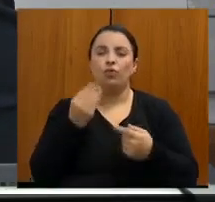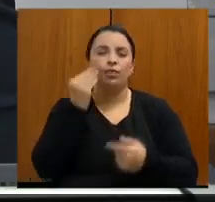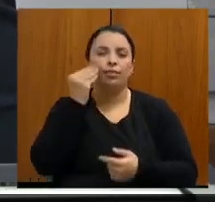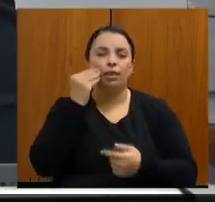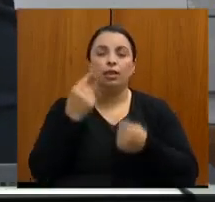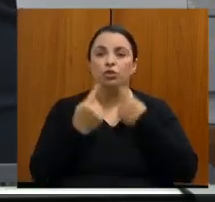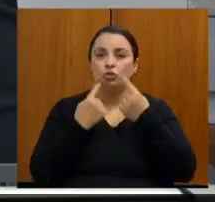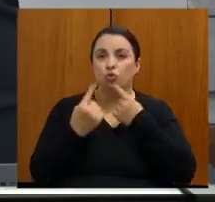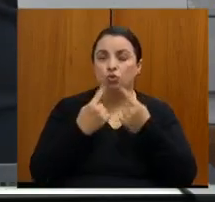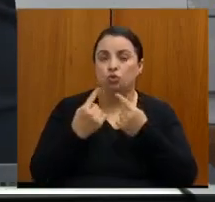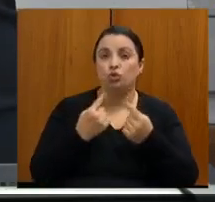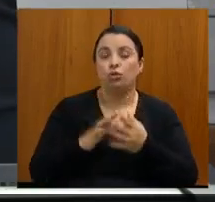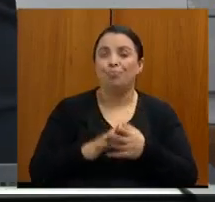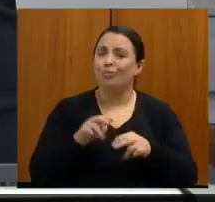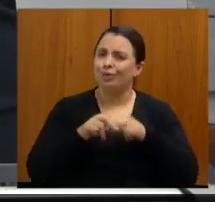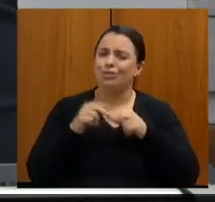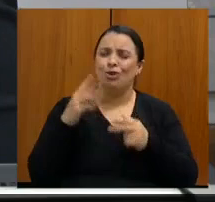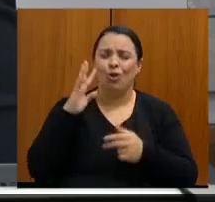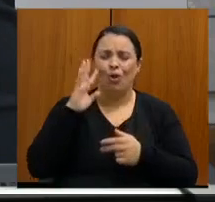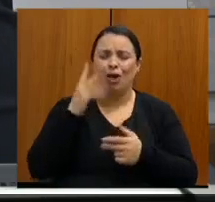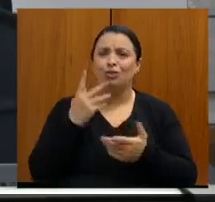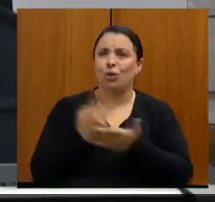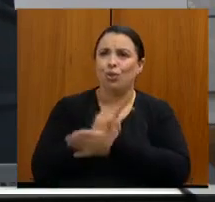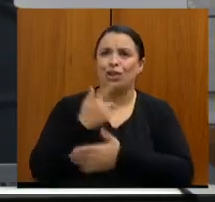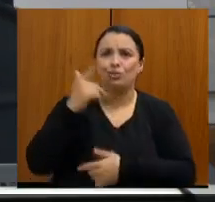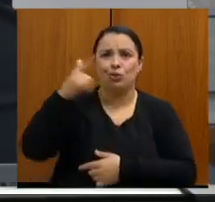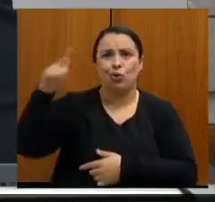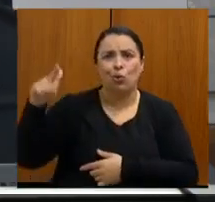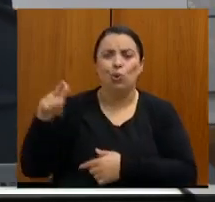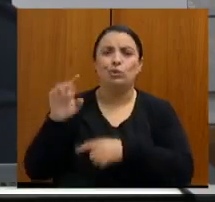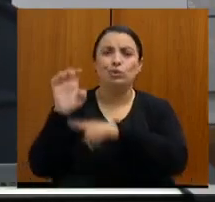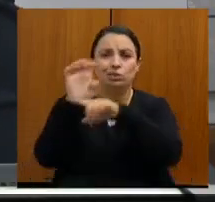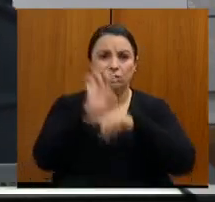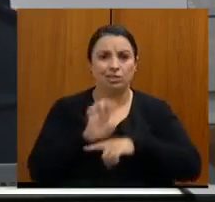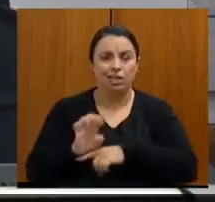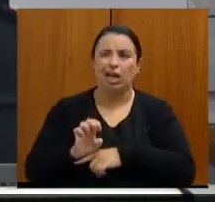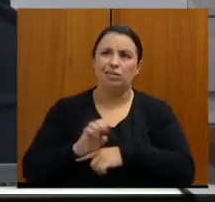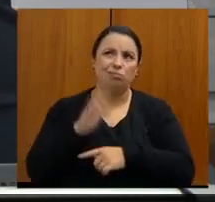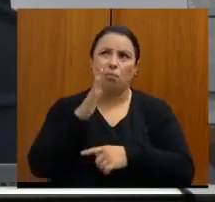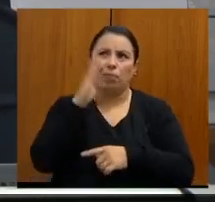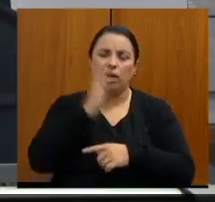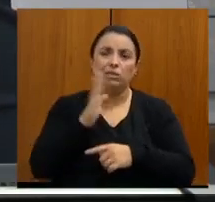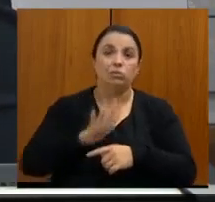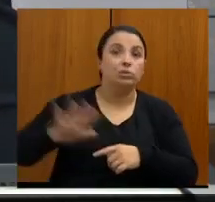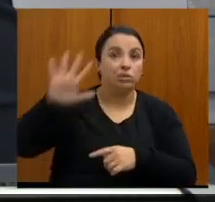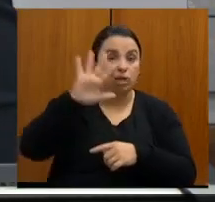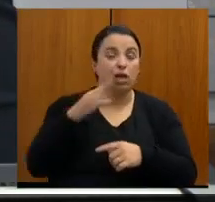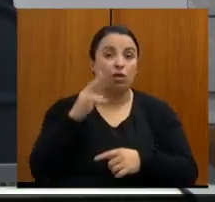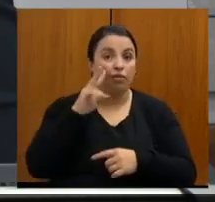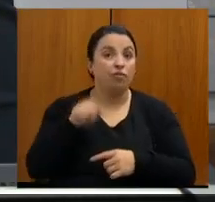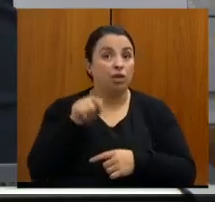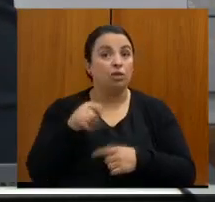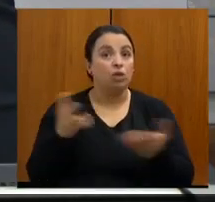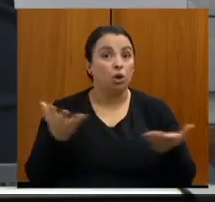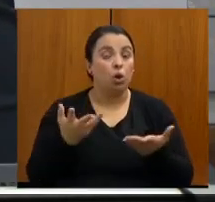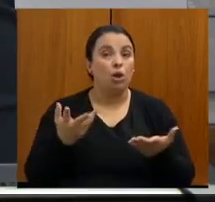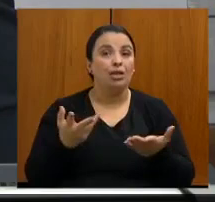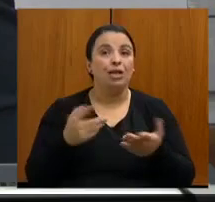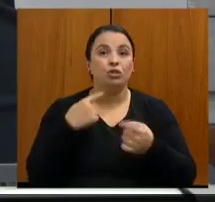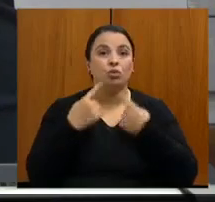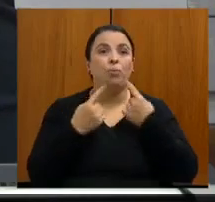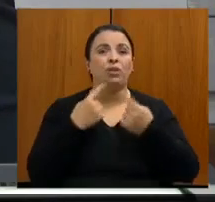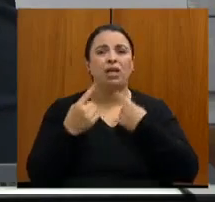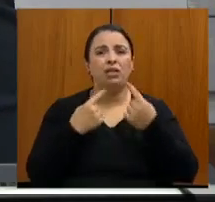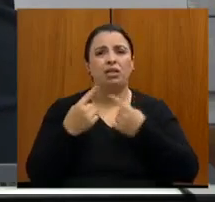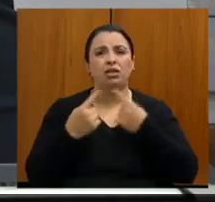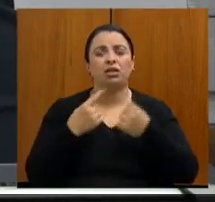todo o país, a mesma situação que a gente vê aqui deve acontecer em outros locais, gente está vendo isso agora na discussão da portaria da